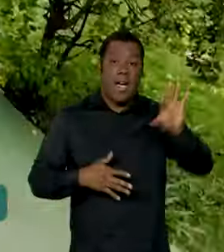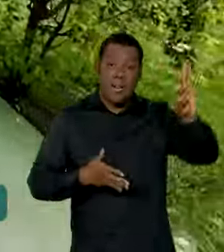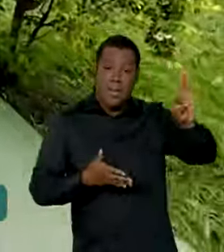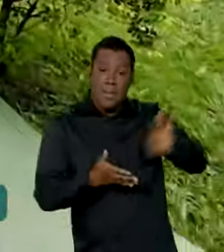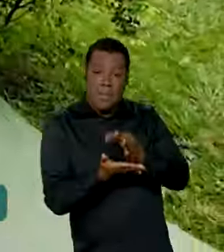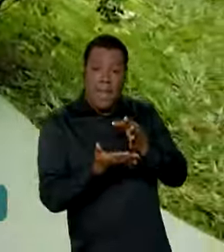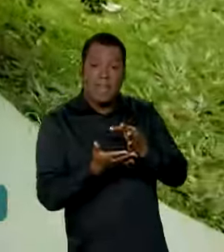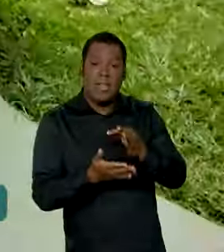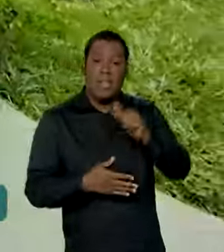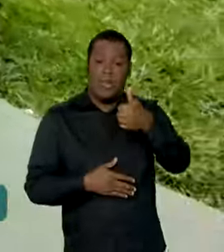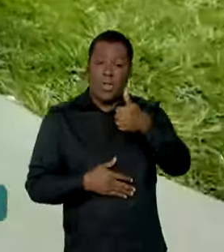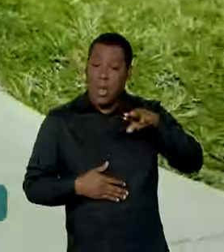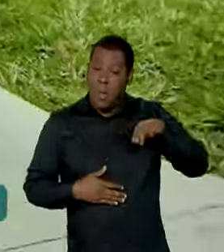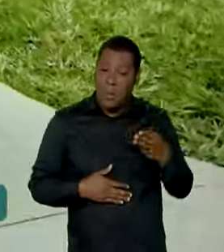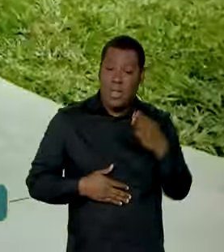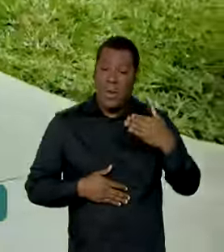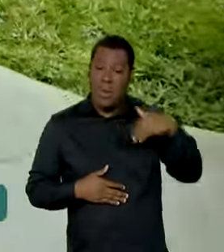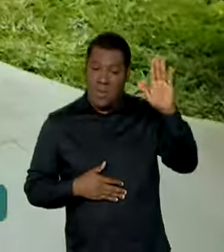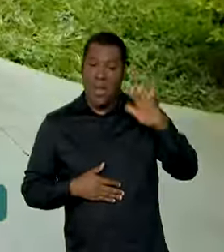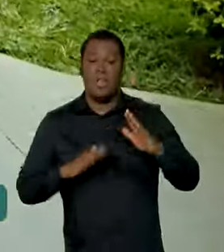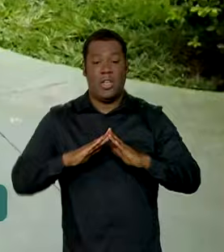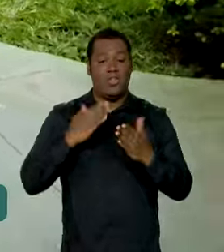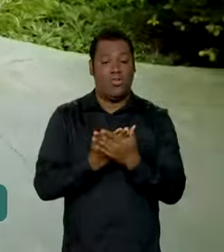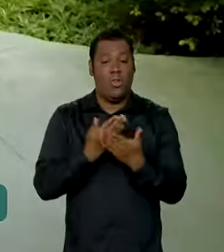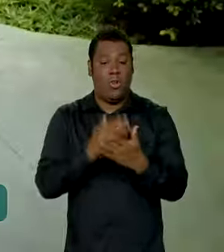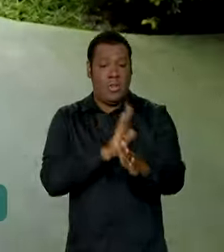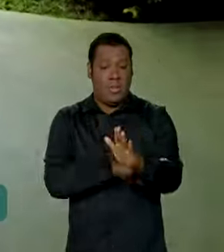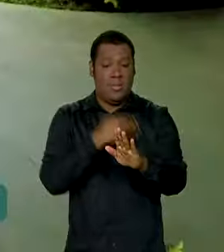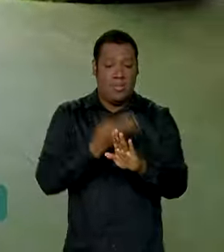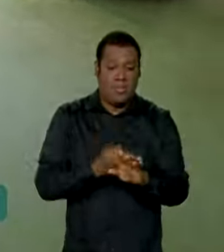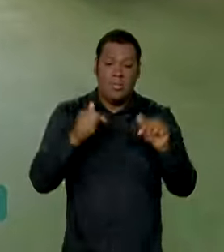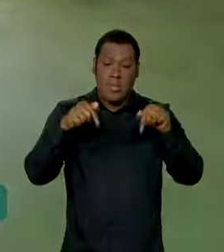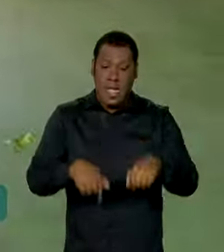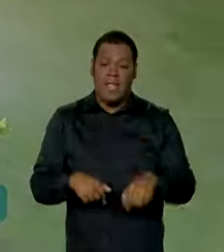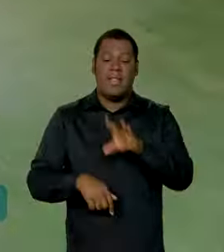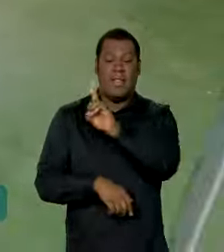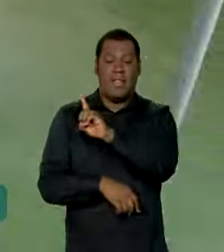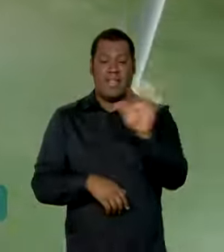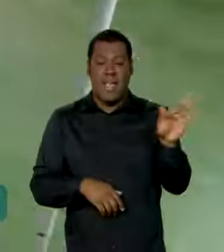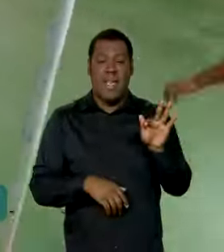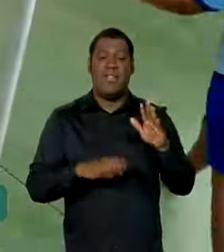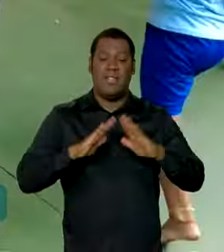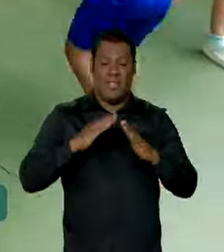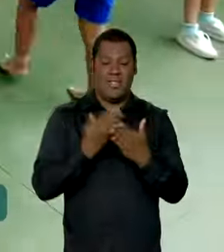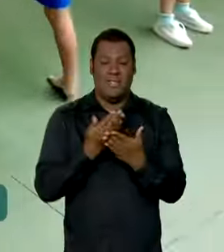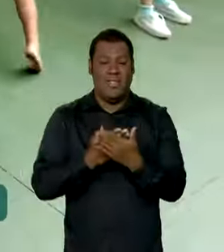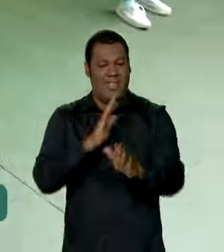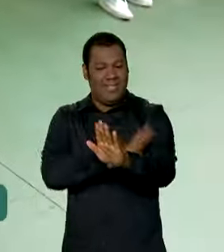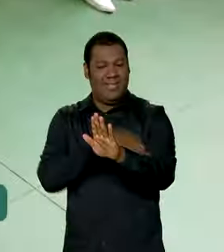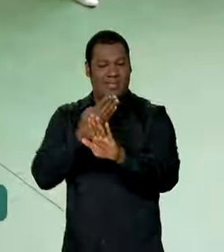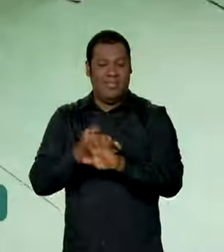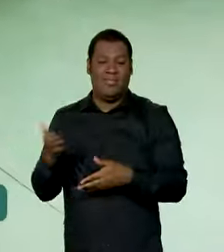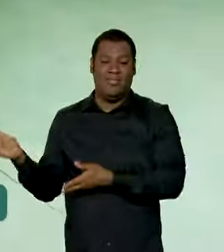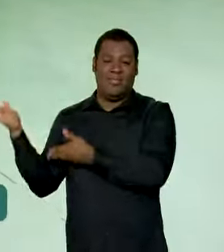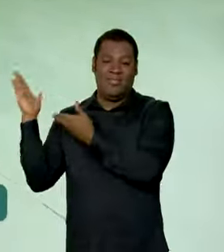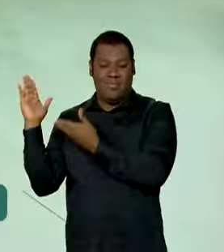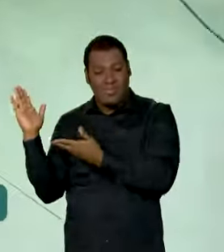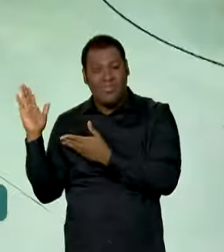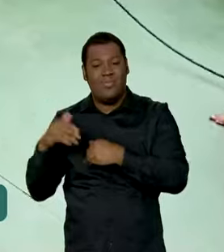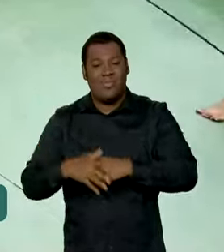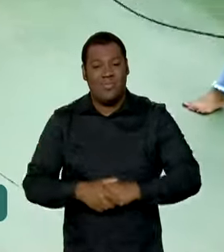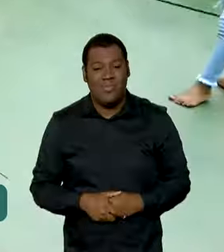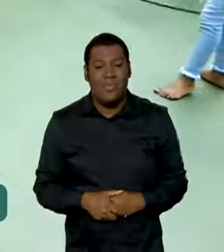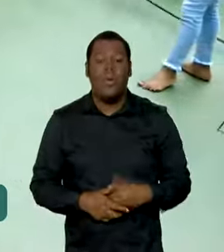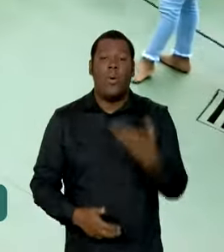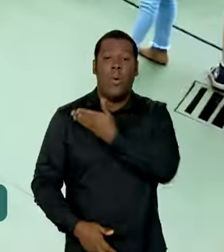escolas de tempo integral, como essa daqui, no Distrito Federal. E para essa expansão se tornar realidade, foram